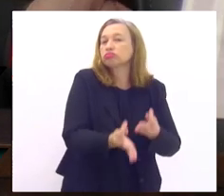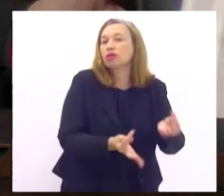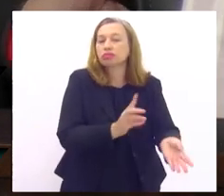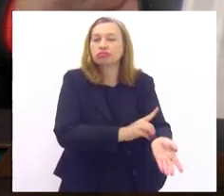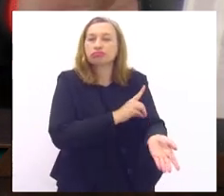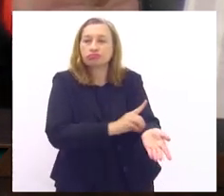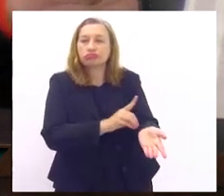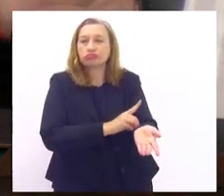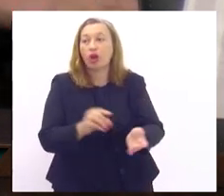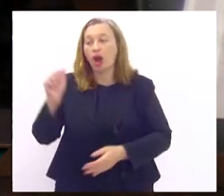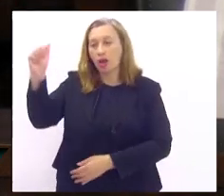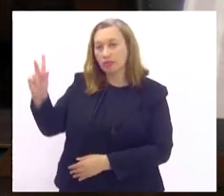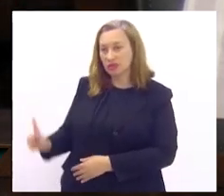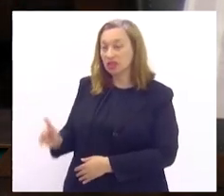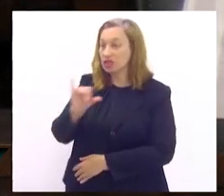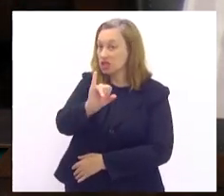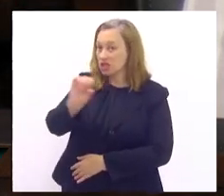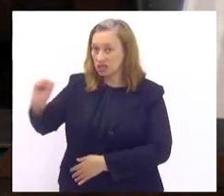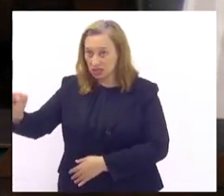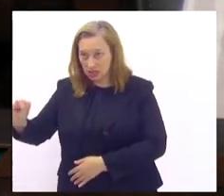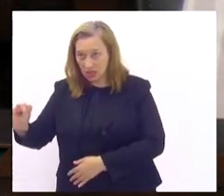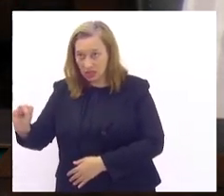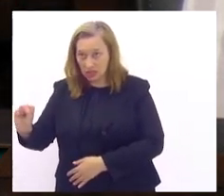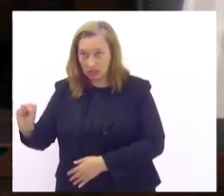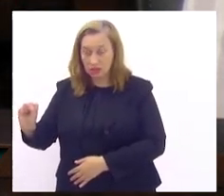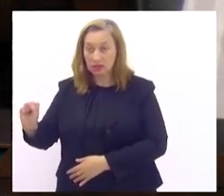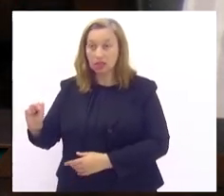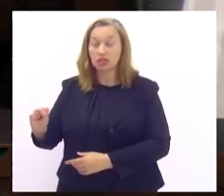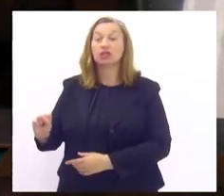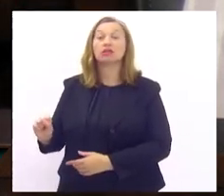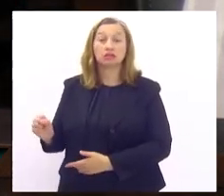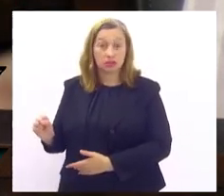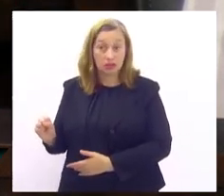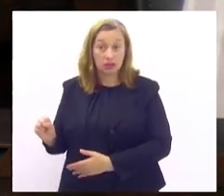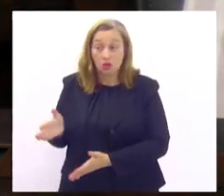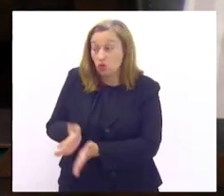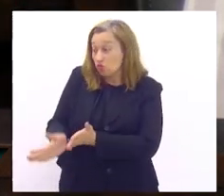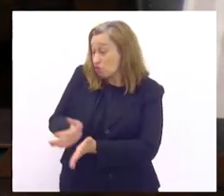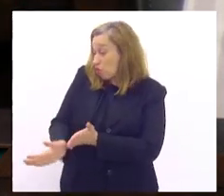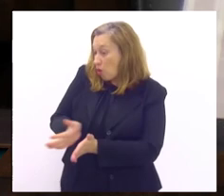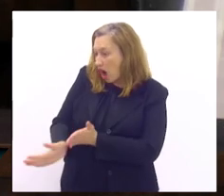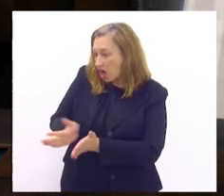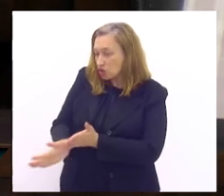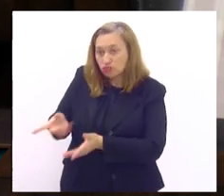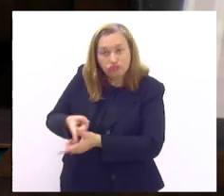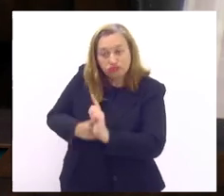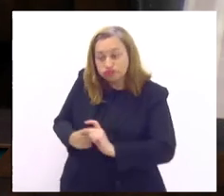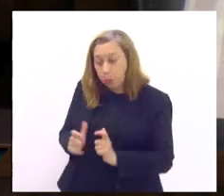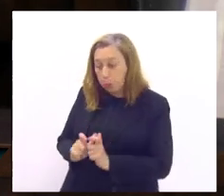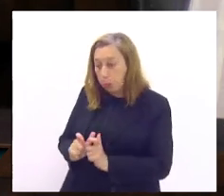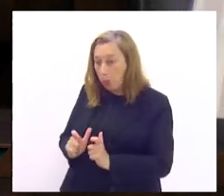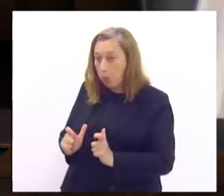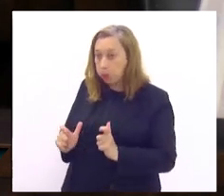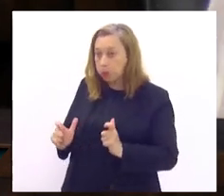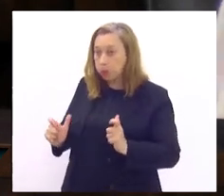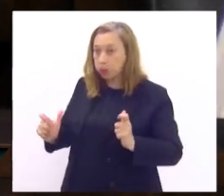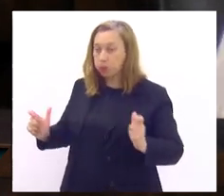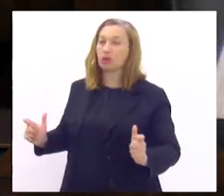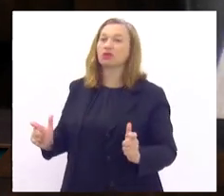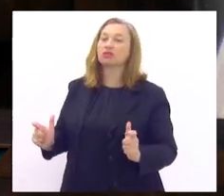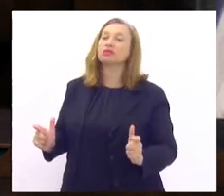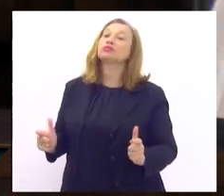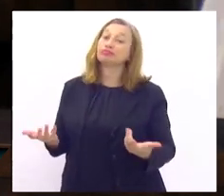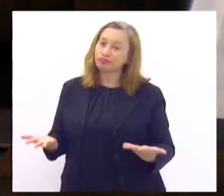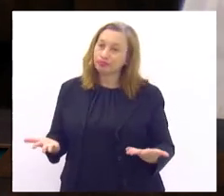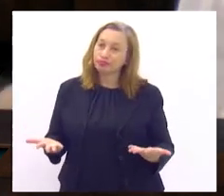aposentadoria do INSS do INSS tamanha tamanha gerando ainda mais dívidas para o INSS e o desaborda claro da pessoa